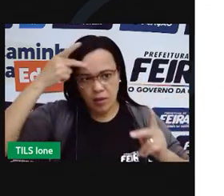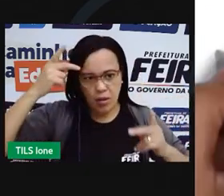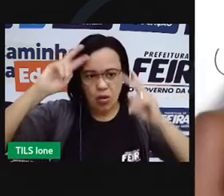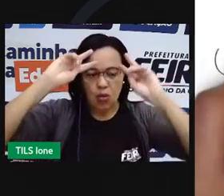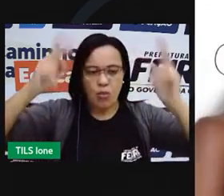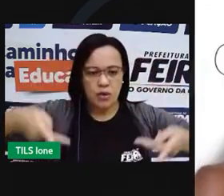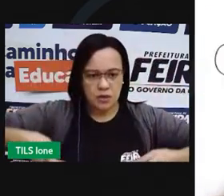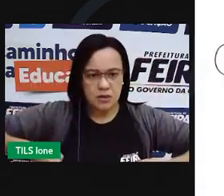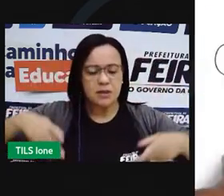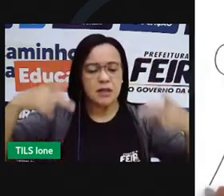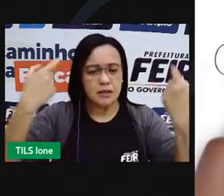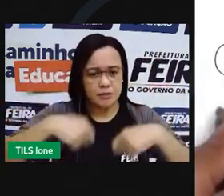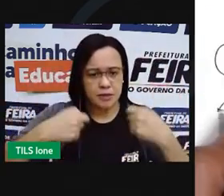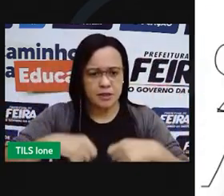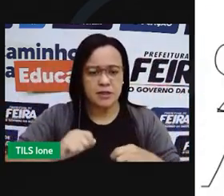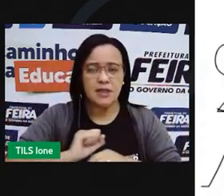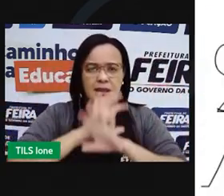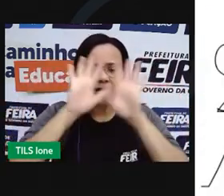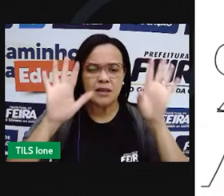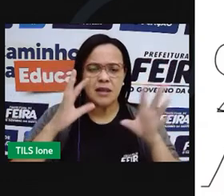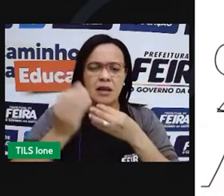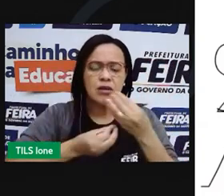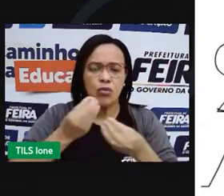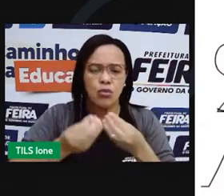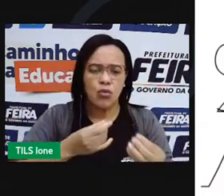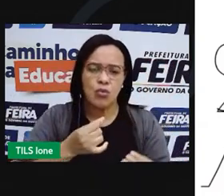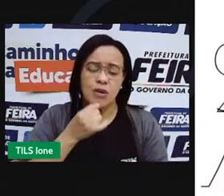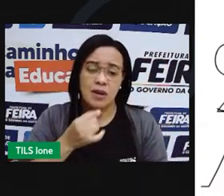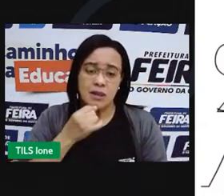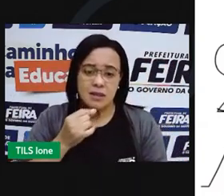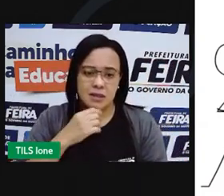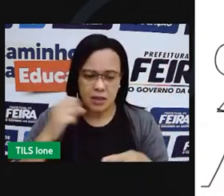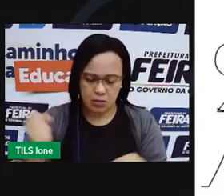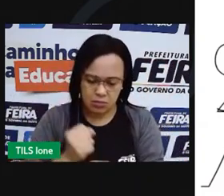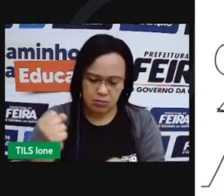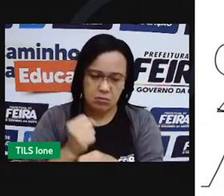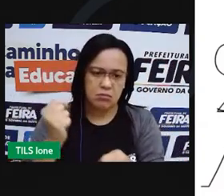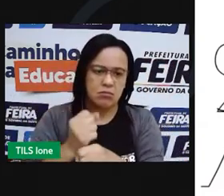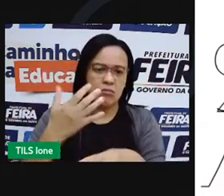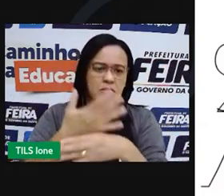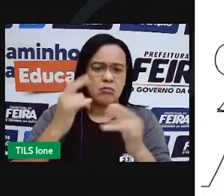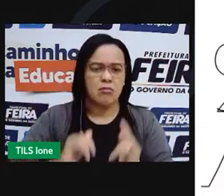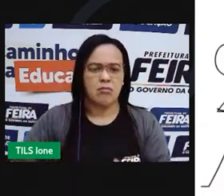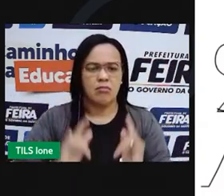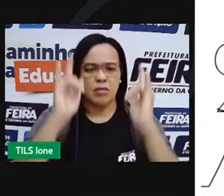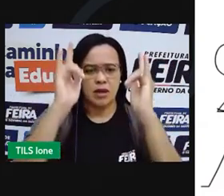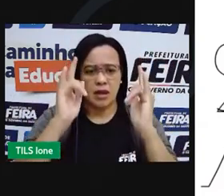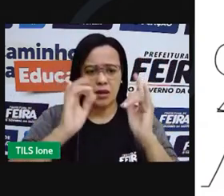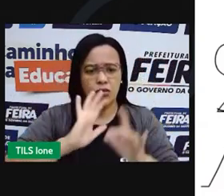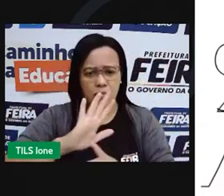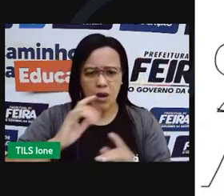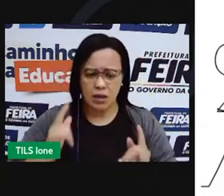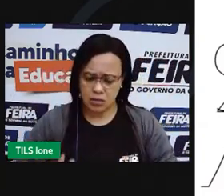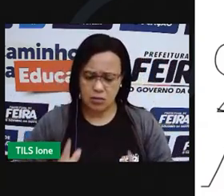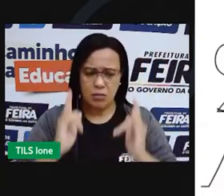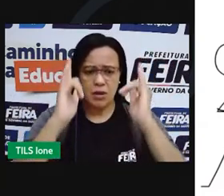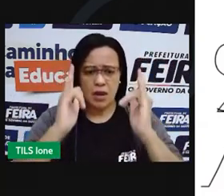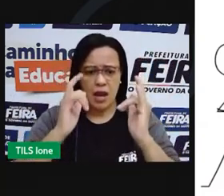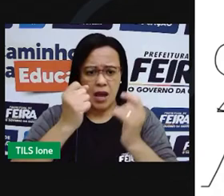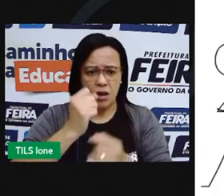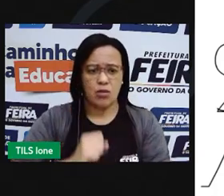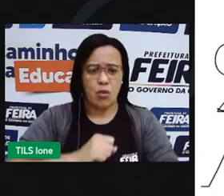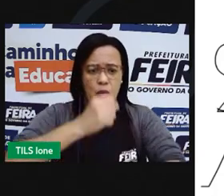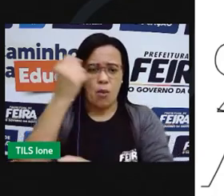mais claro, suponhamos que você vai fazer uma obra, a construção de um prédio. Para que a construção desse prédio seja sustentável,